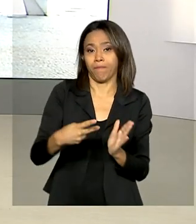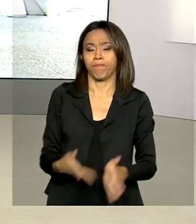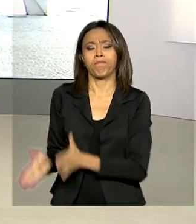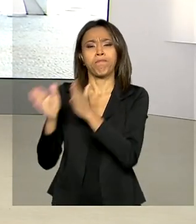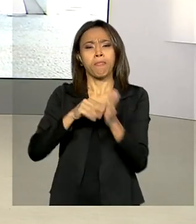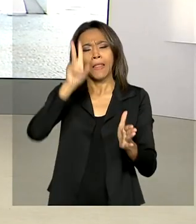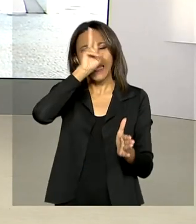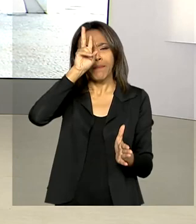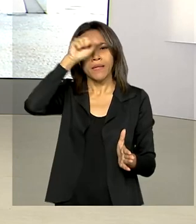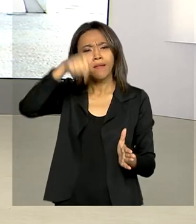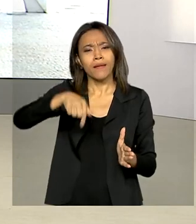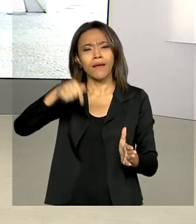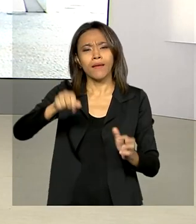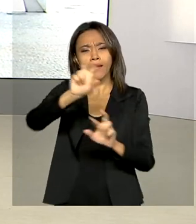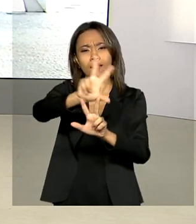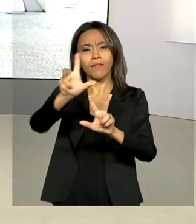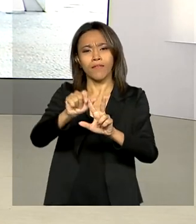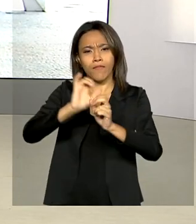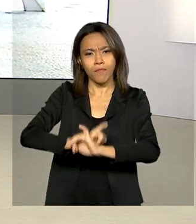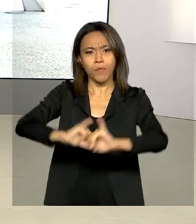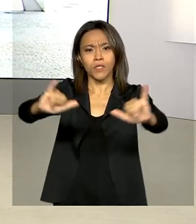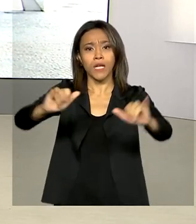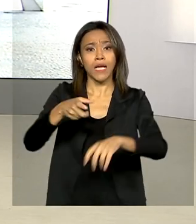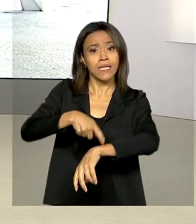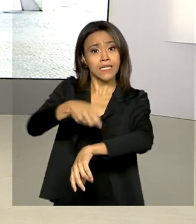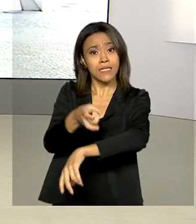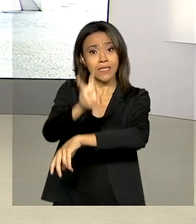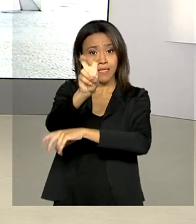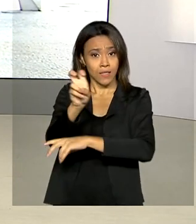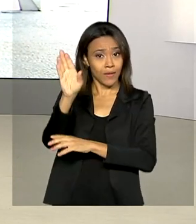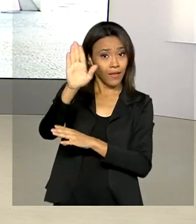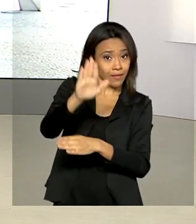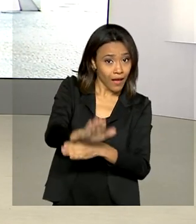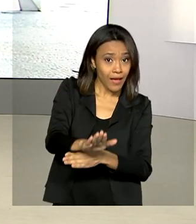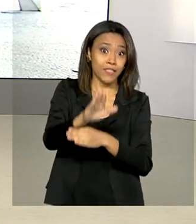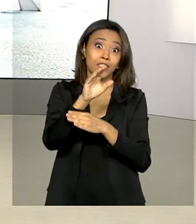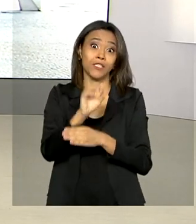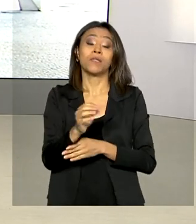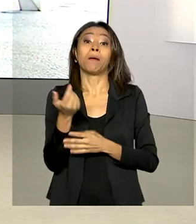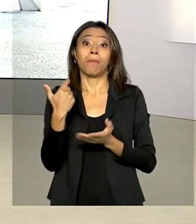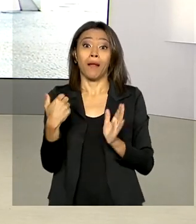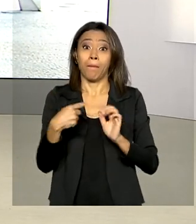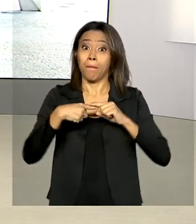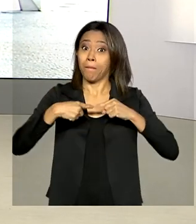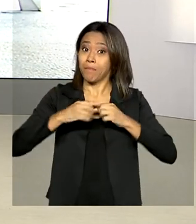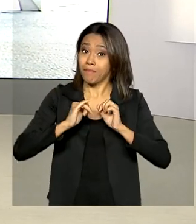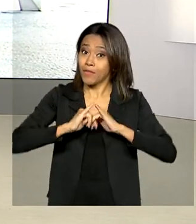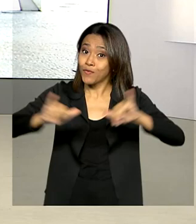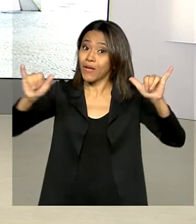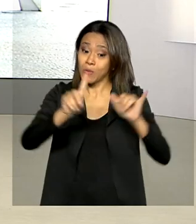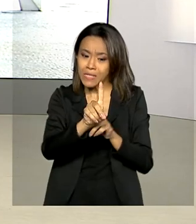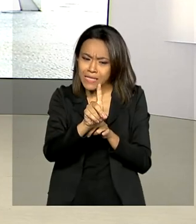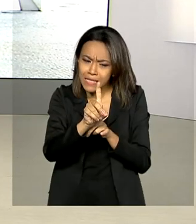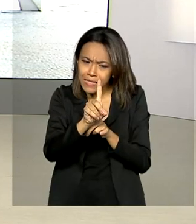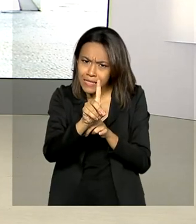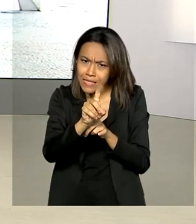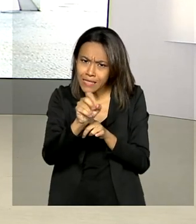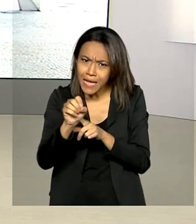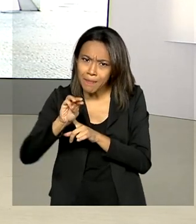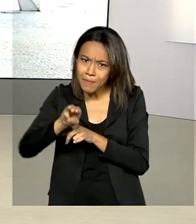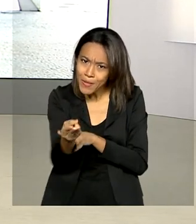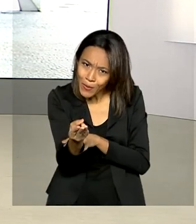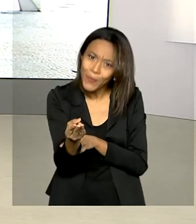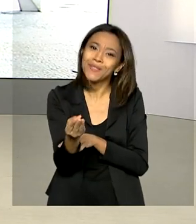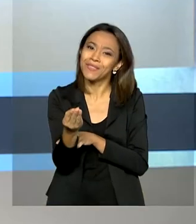transmitir ao vivo a partir das 5 da tarde essa cerimônia que marca aí os 100 milhões de poupanças. A gente vai transmitir ao vivo.